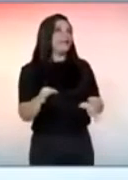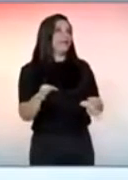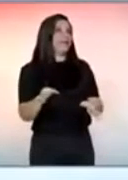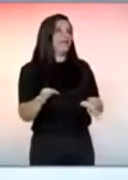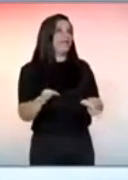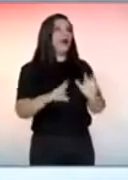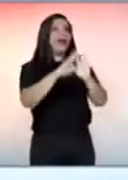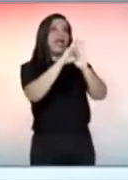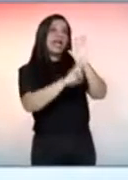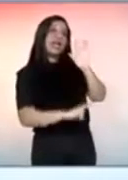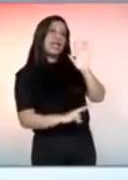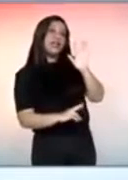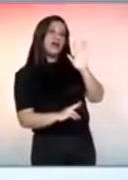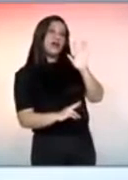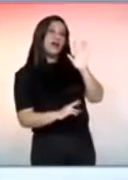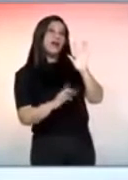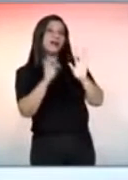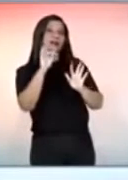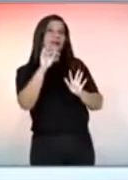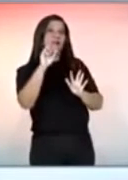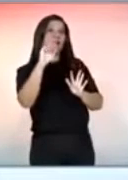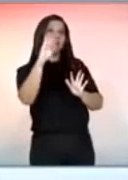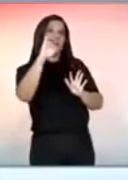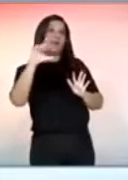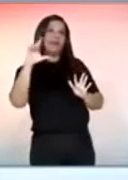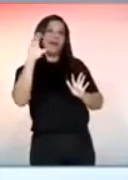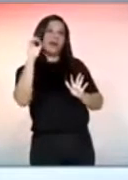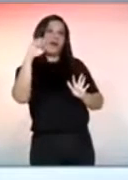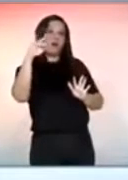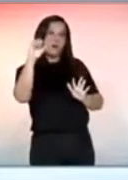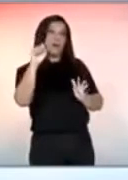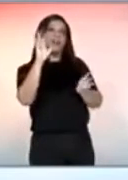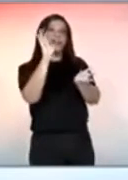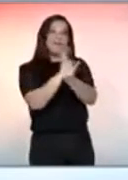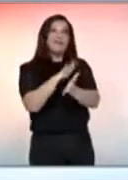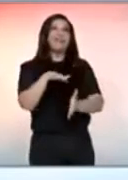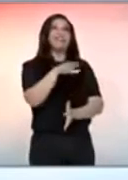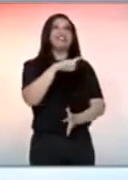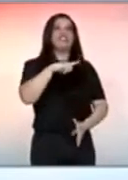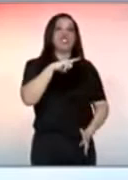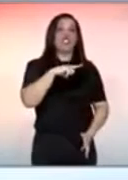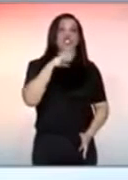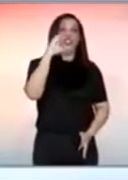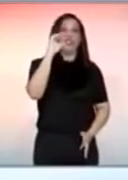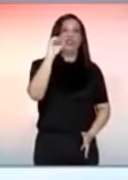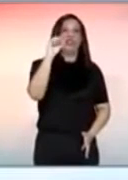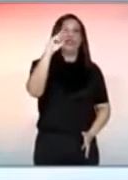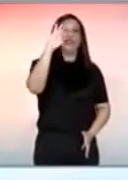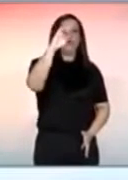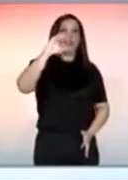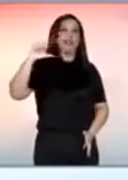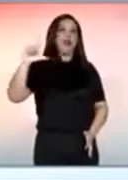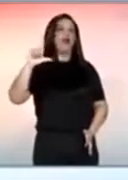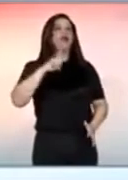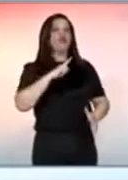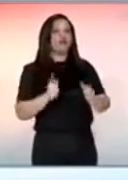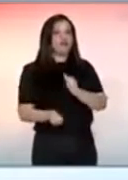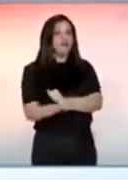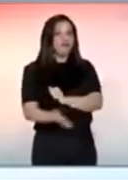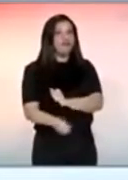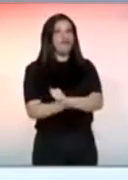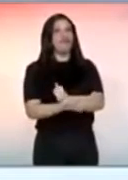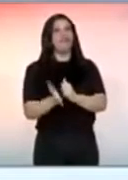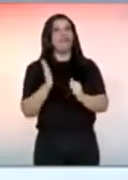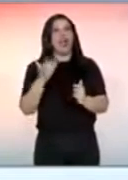relatório do Tribunal de Contas do município, não sei o que estou dizendo, há uma formação de cartel. É o próprio Tribunal de Contas do município que diz isso analisando as